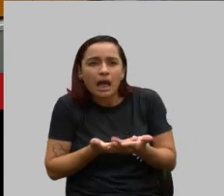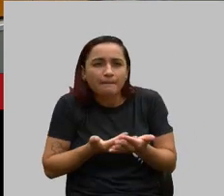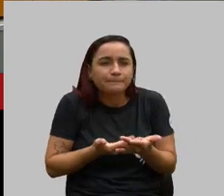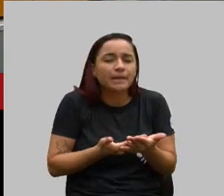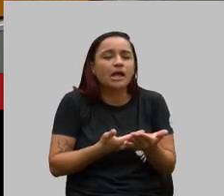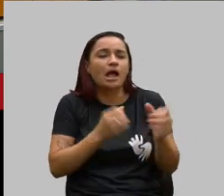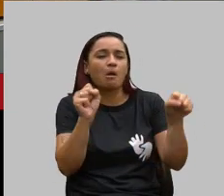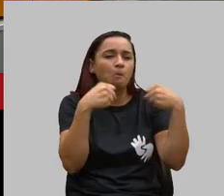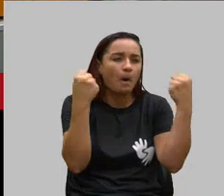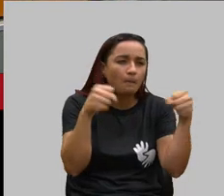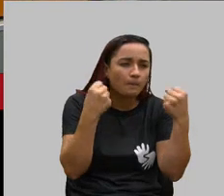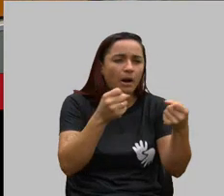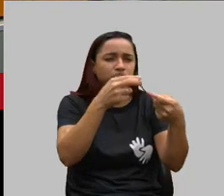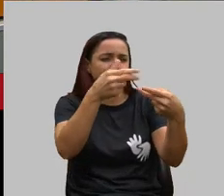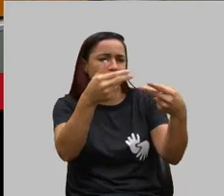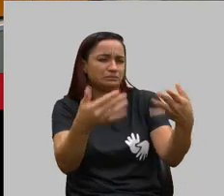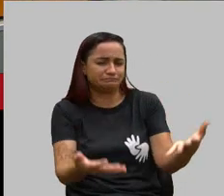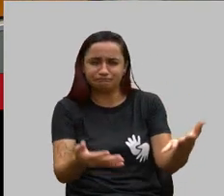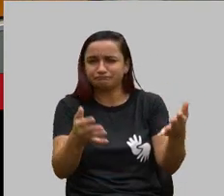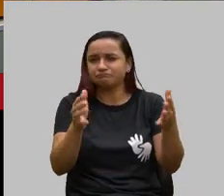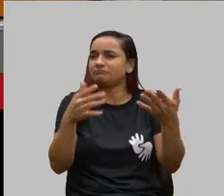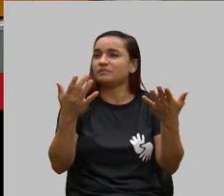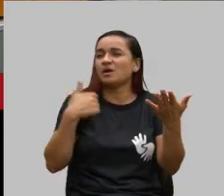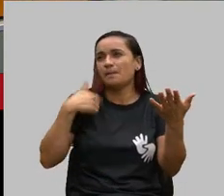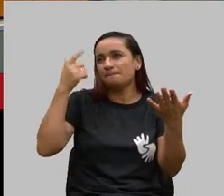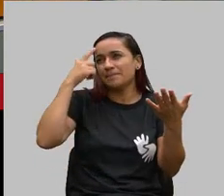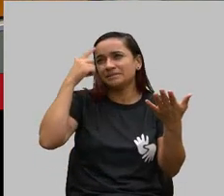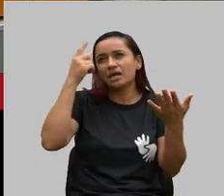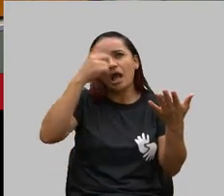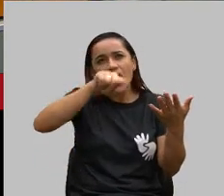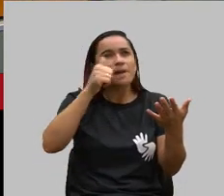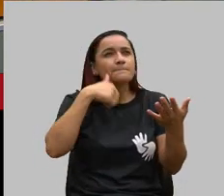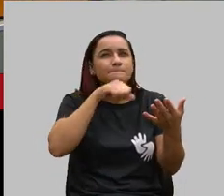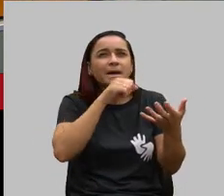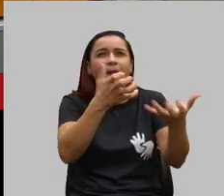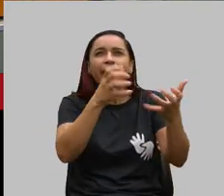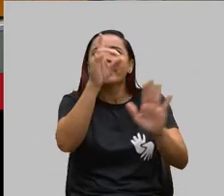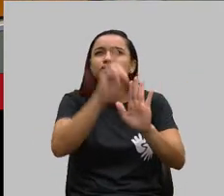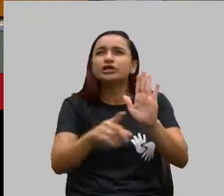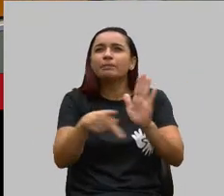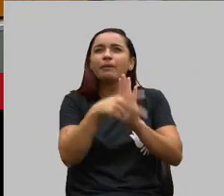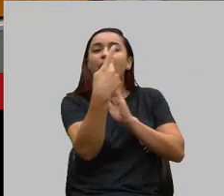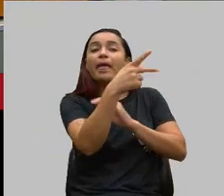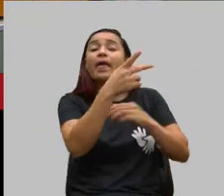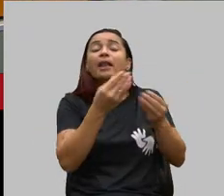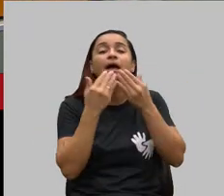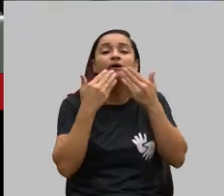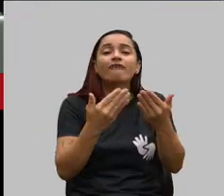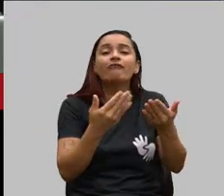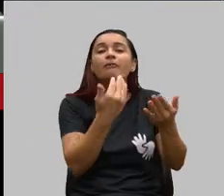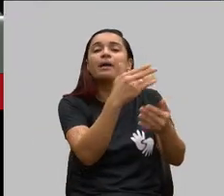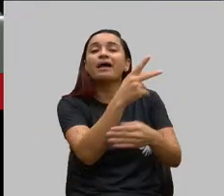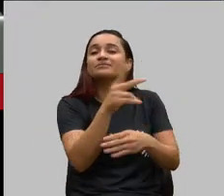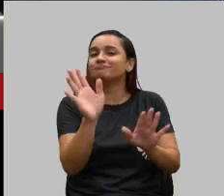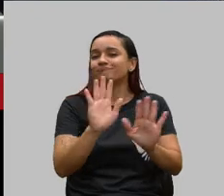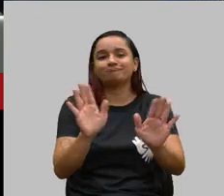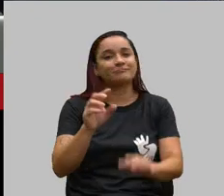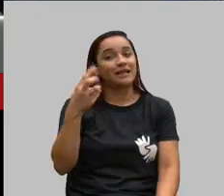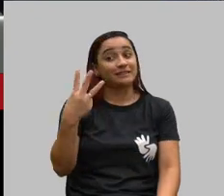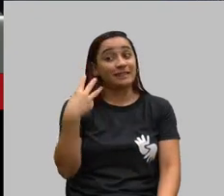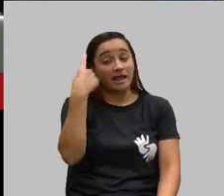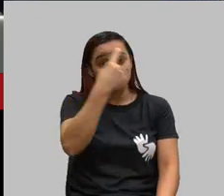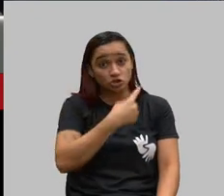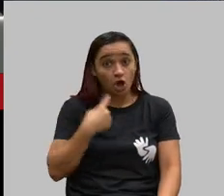terapias. Achei que elas fossem reivindicar alguns direitos para elas, mas não. Nós ficamos três horas só conversando